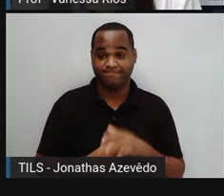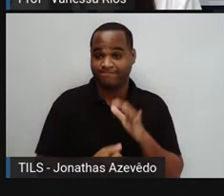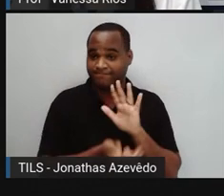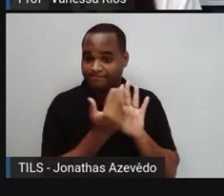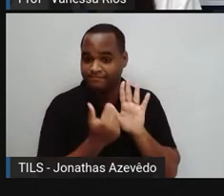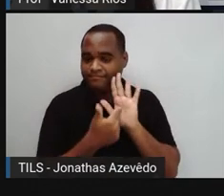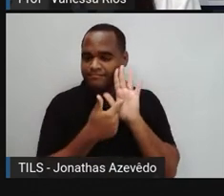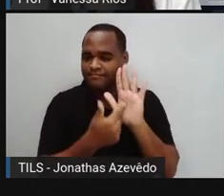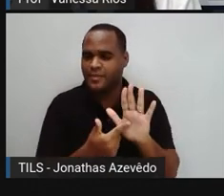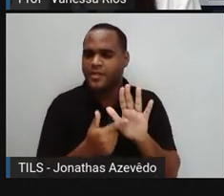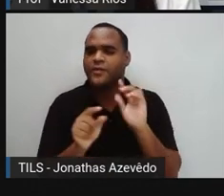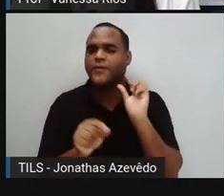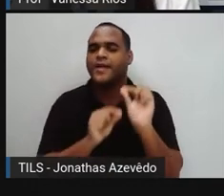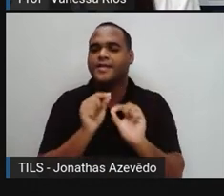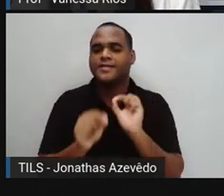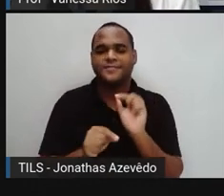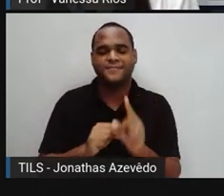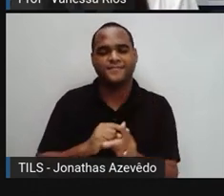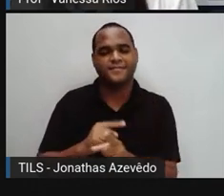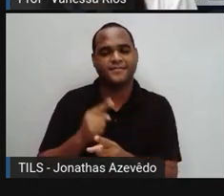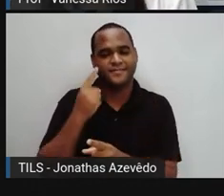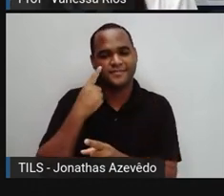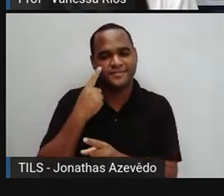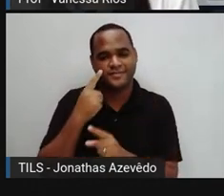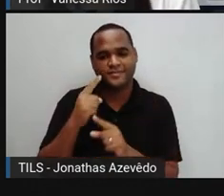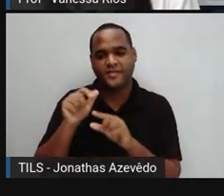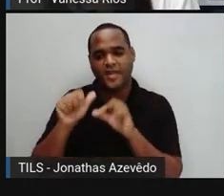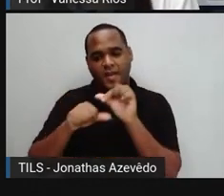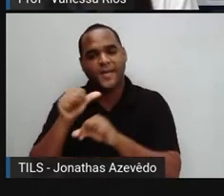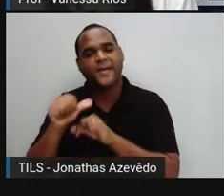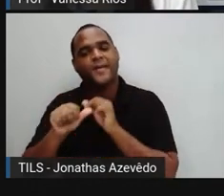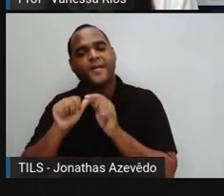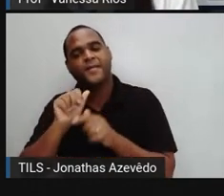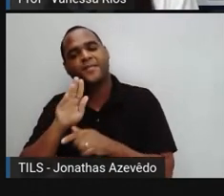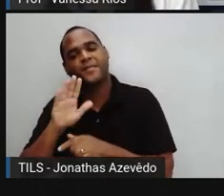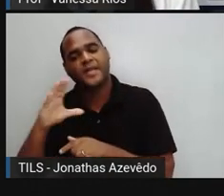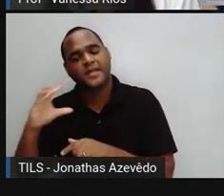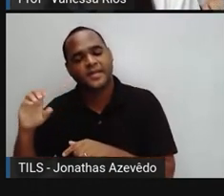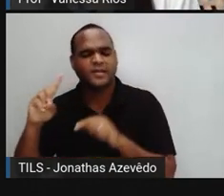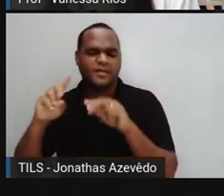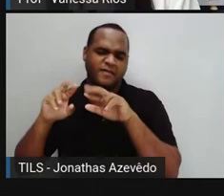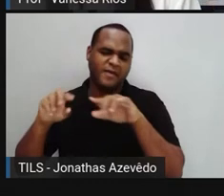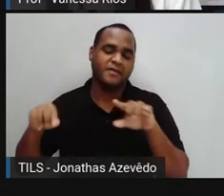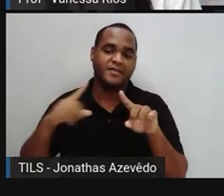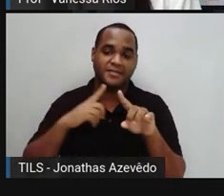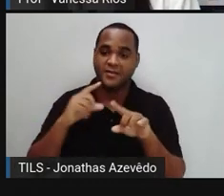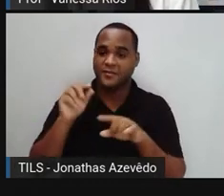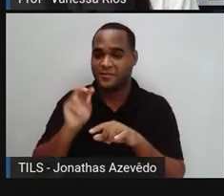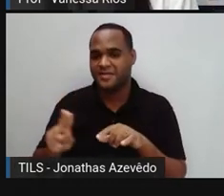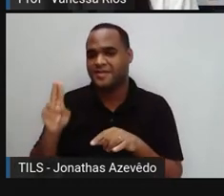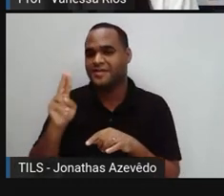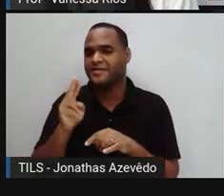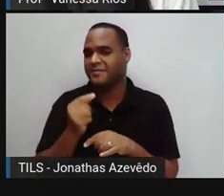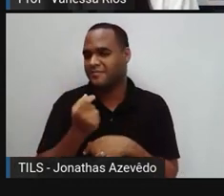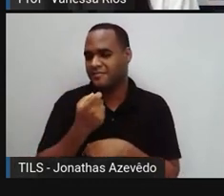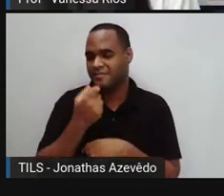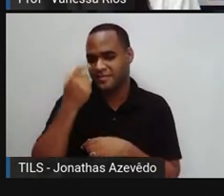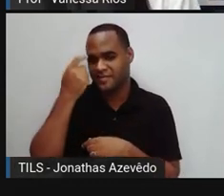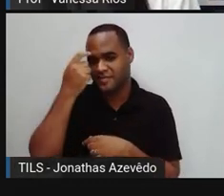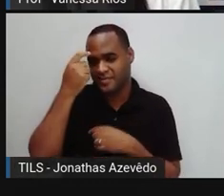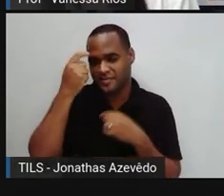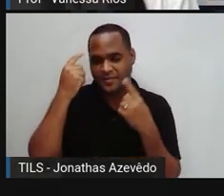não é? Como saiu aí do alfabeto fenício e aí foi utilizado pelo grego clássico, pelo